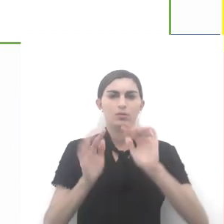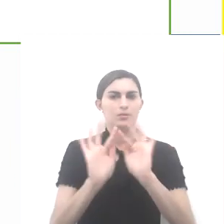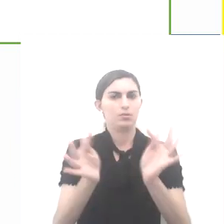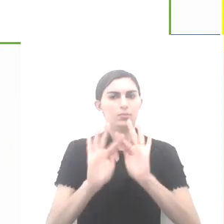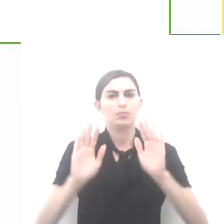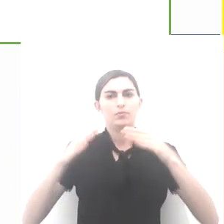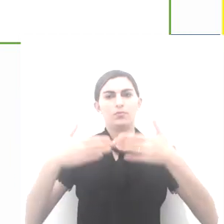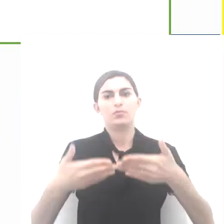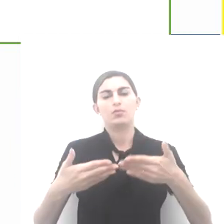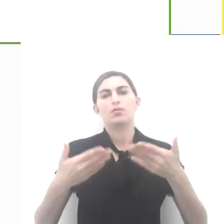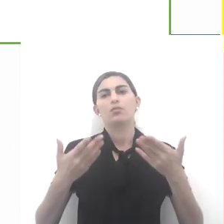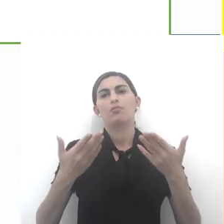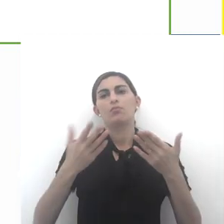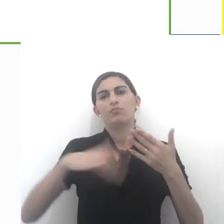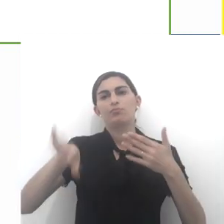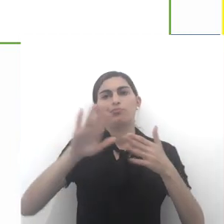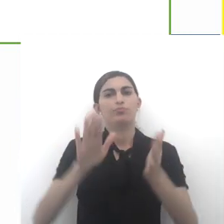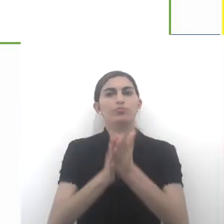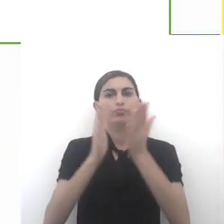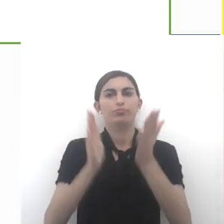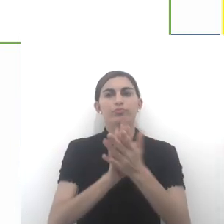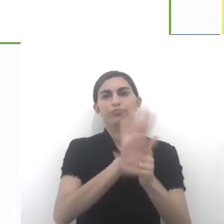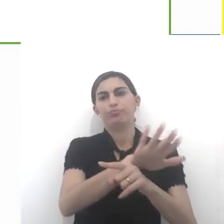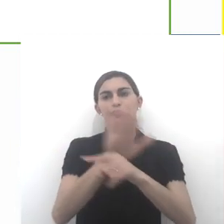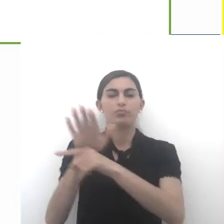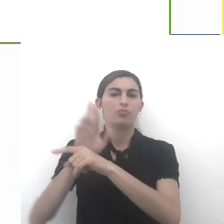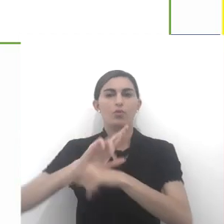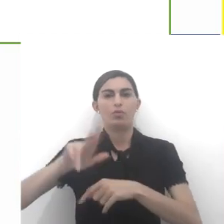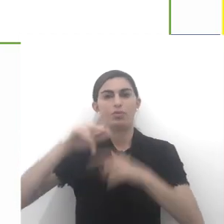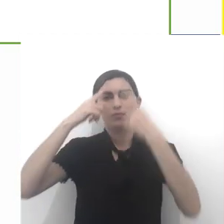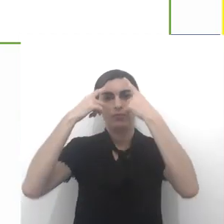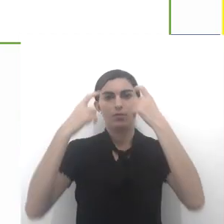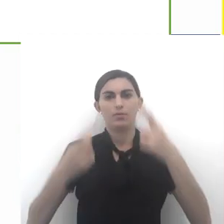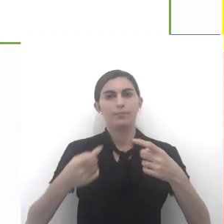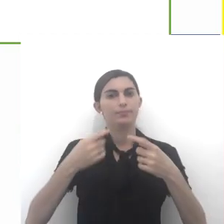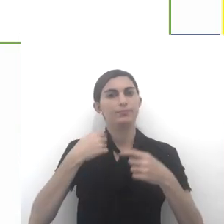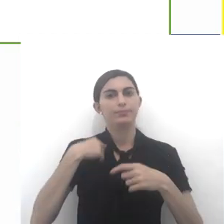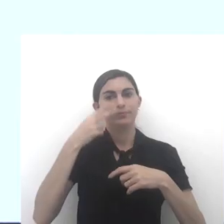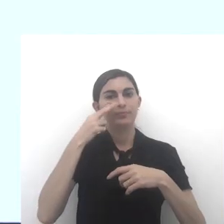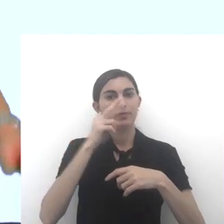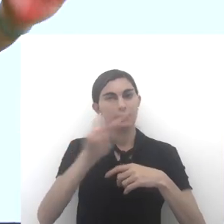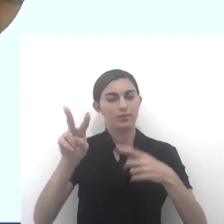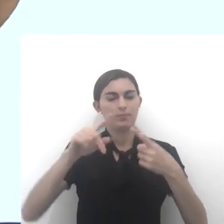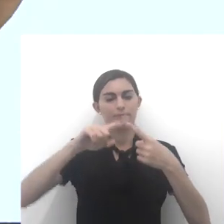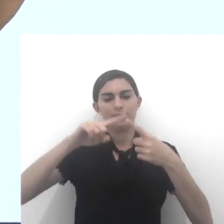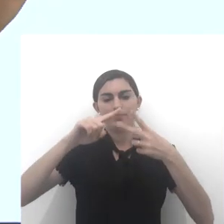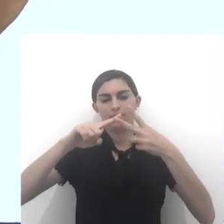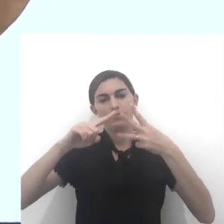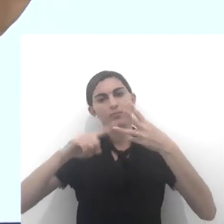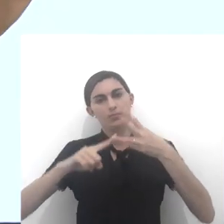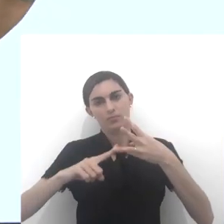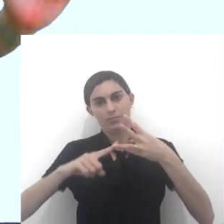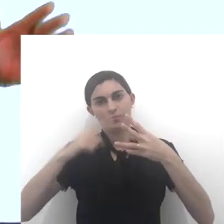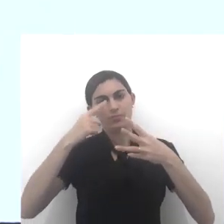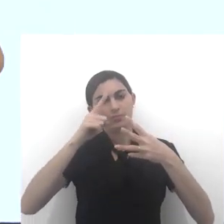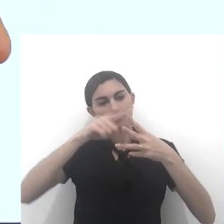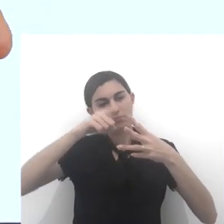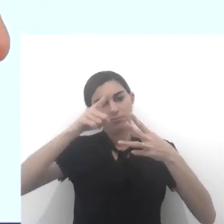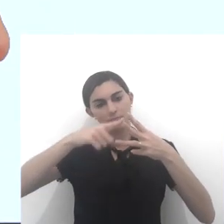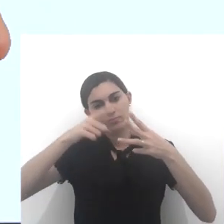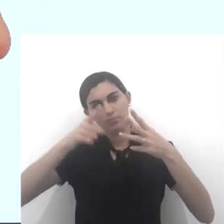simples, voltada para os pobres e a não violência. Prestem bem atenção. Mater Luther King,